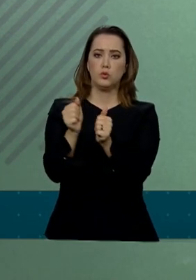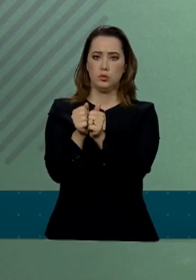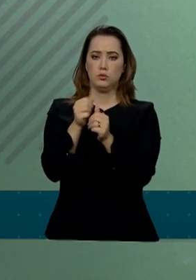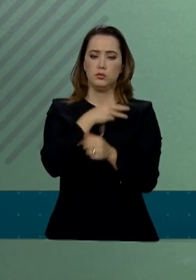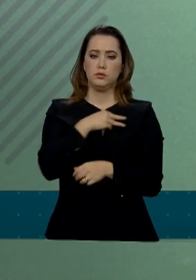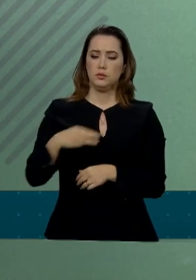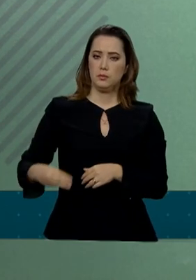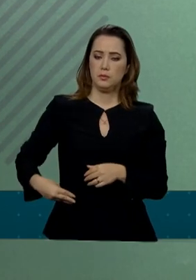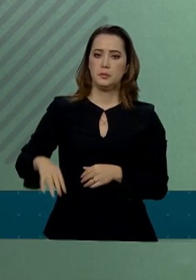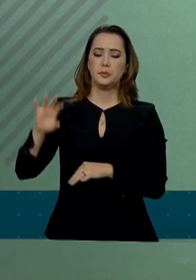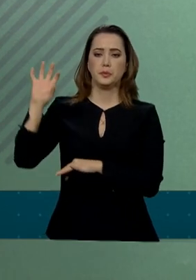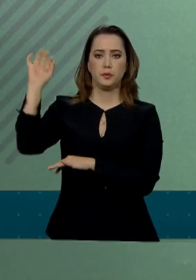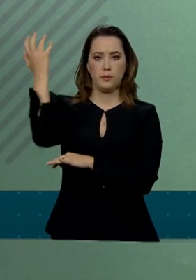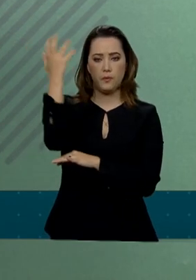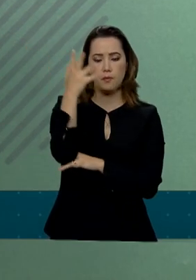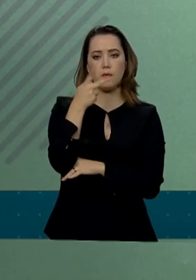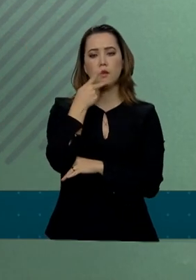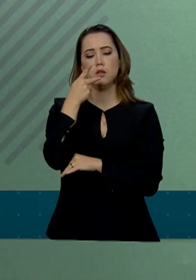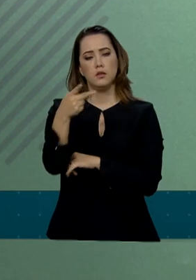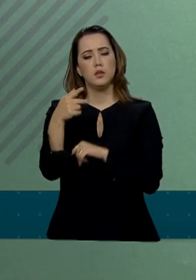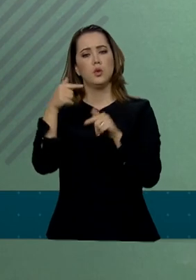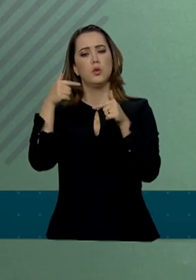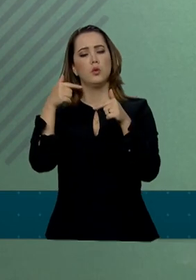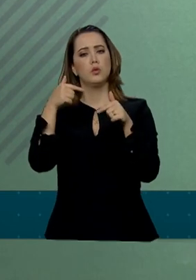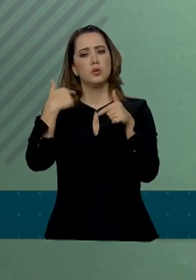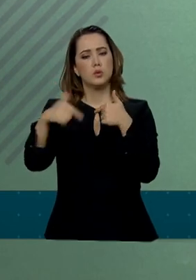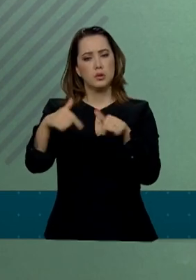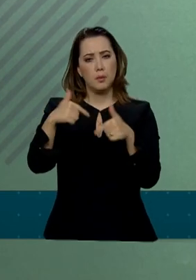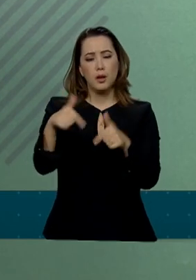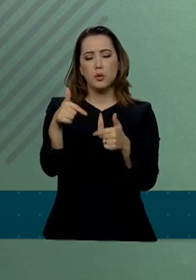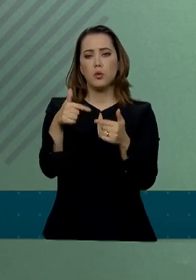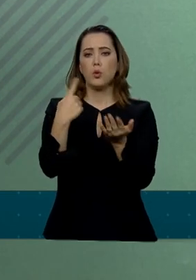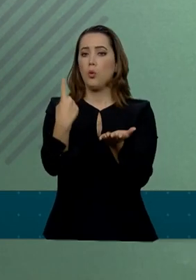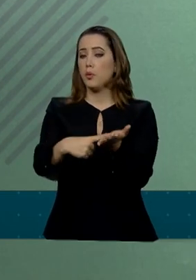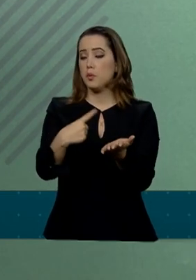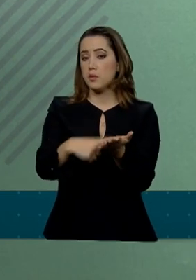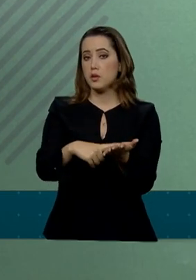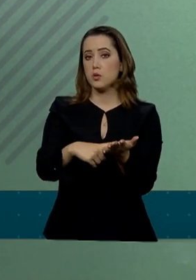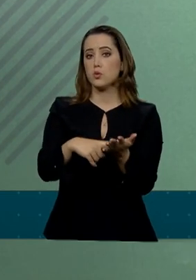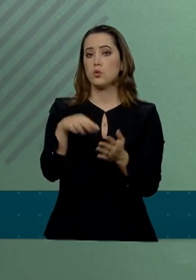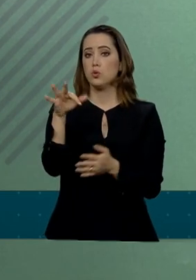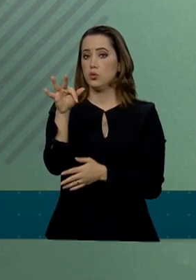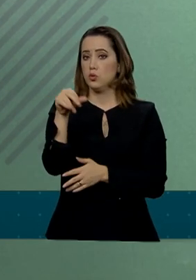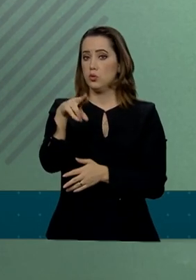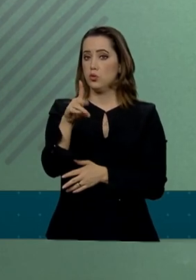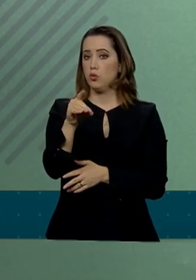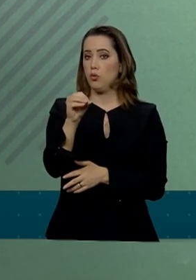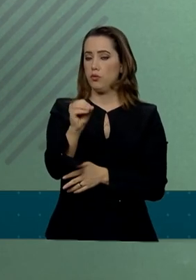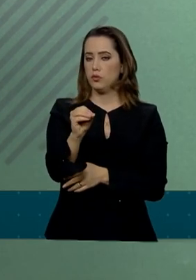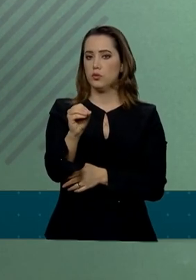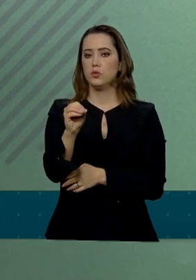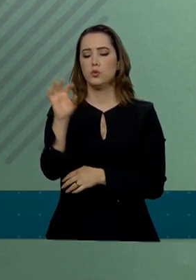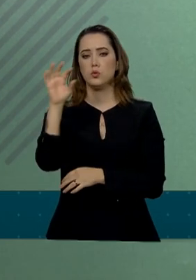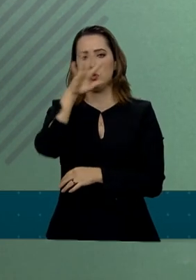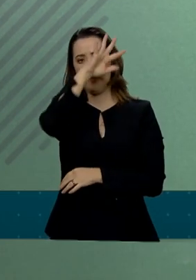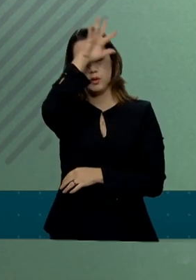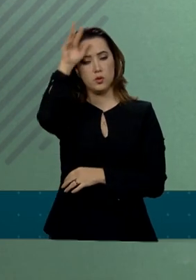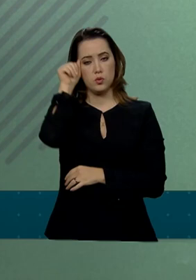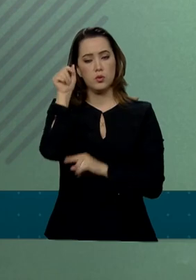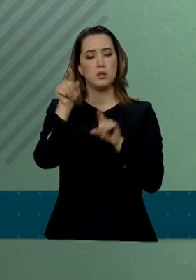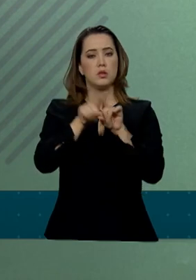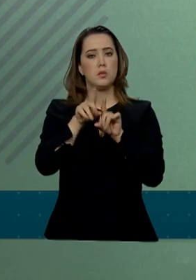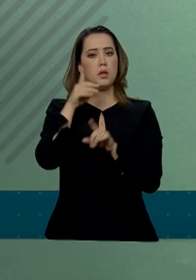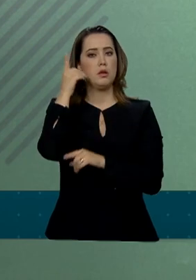e lá tratou das questões referentes ao fundo Amazônia e também reuniu-se com parlamentares e com o próprio